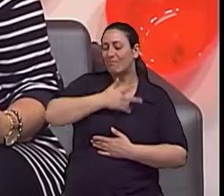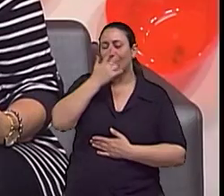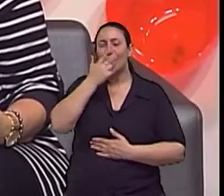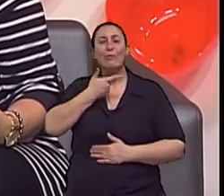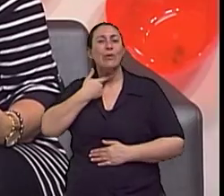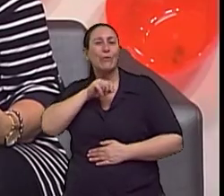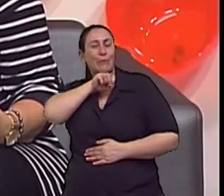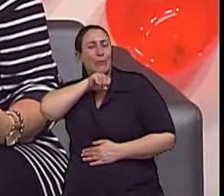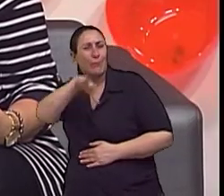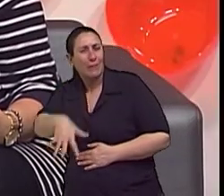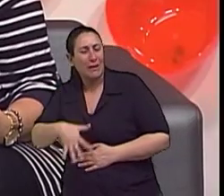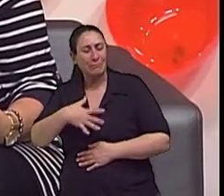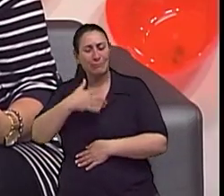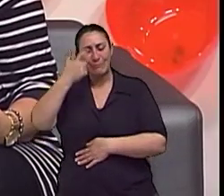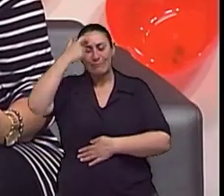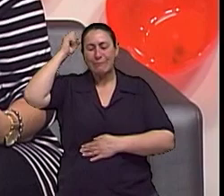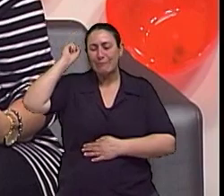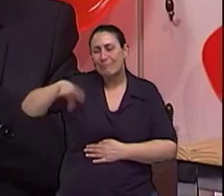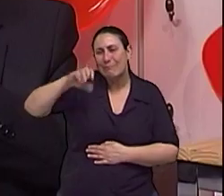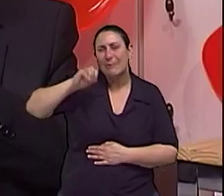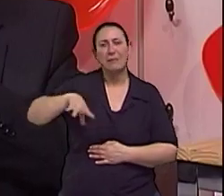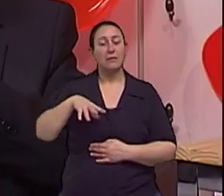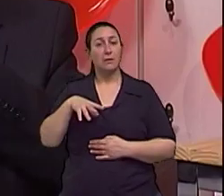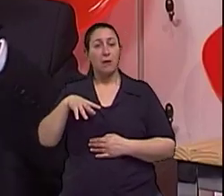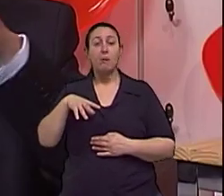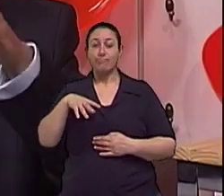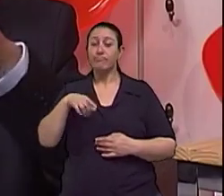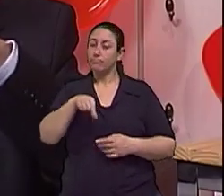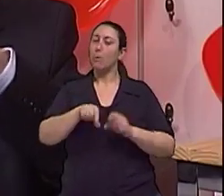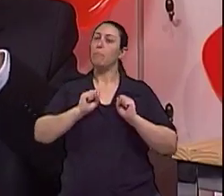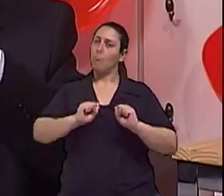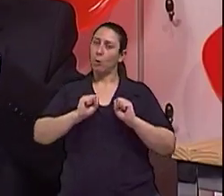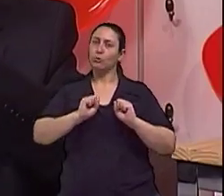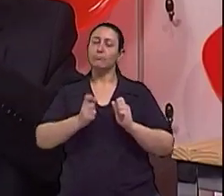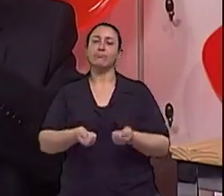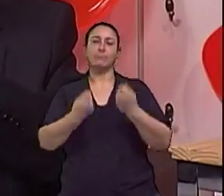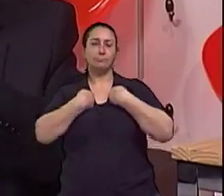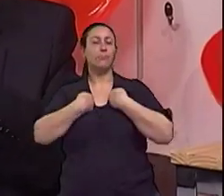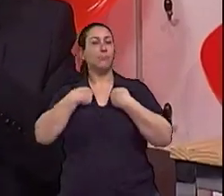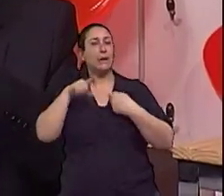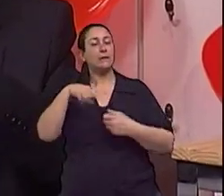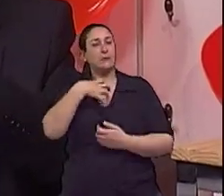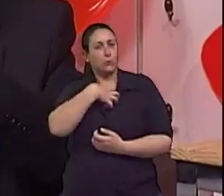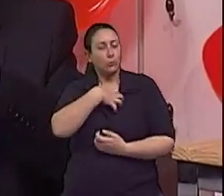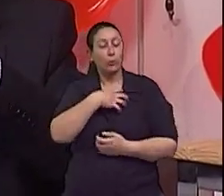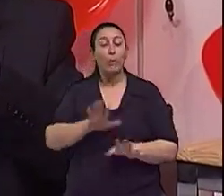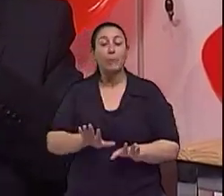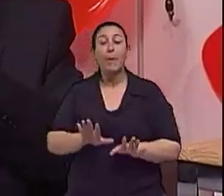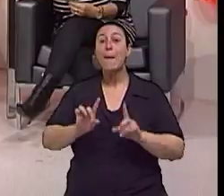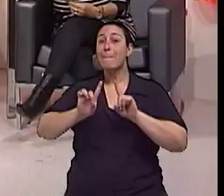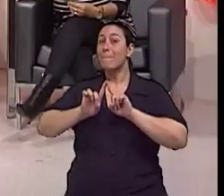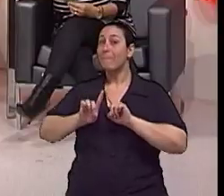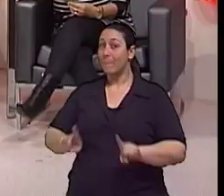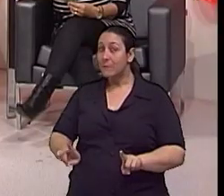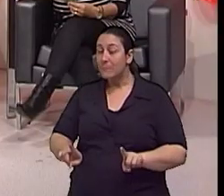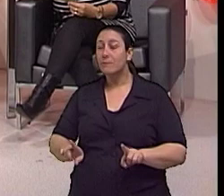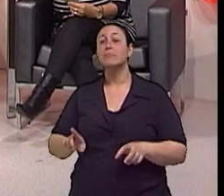tontura ou porque a dor de cabeça é muito forte, né? Então, são esses tipos de sintomas. Mas isso é